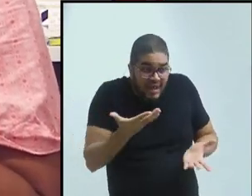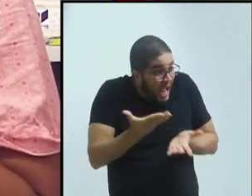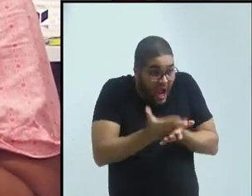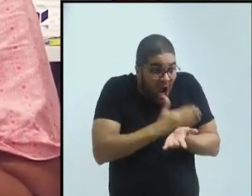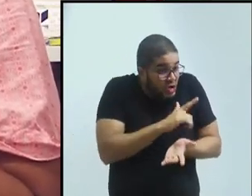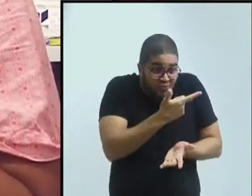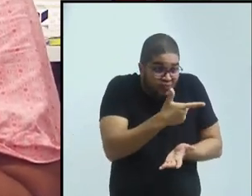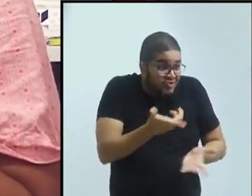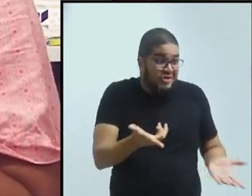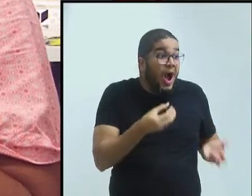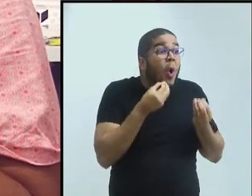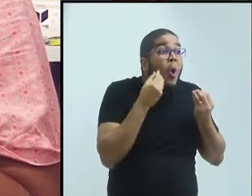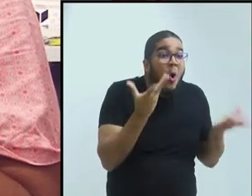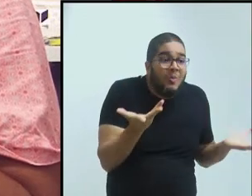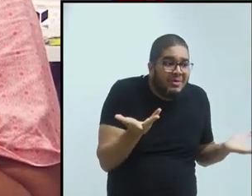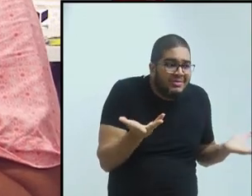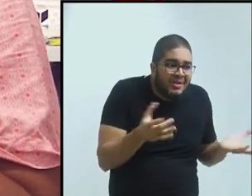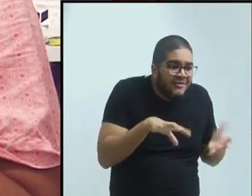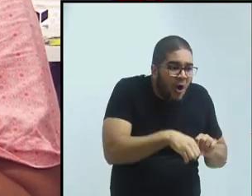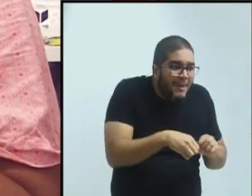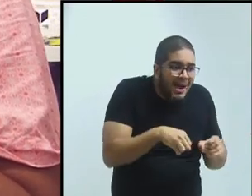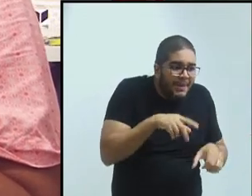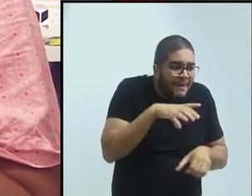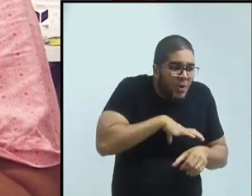Mas a gente vê que quem foi